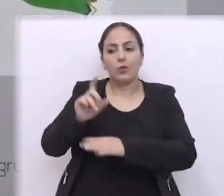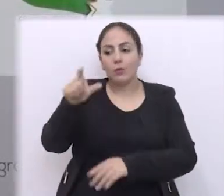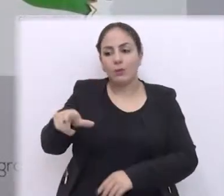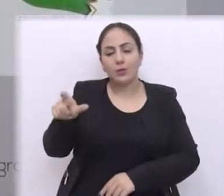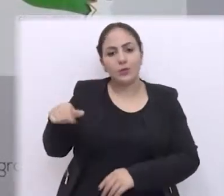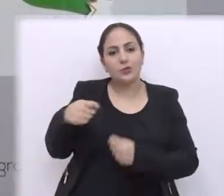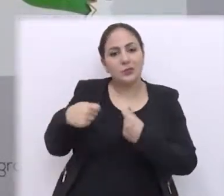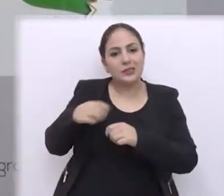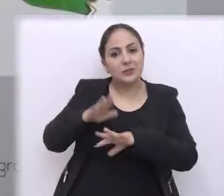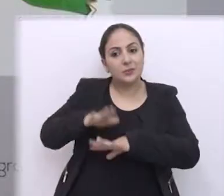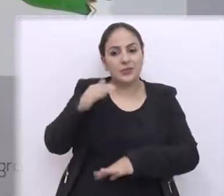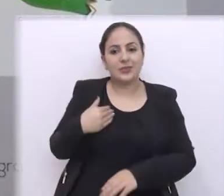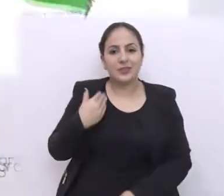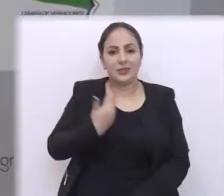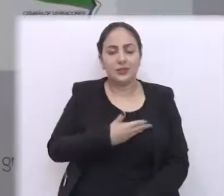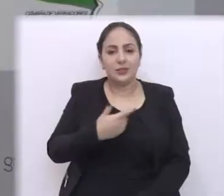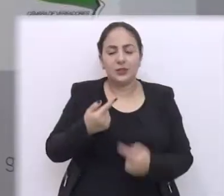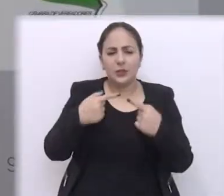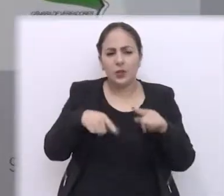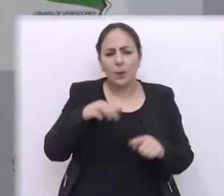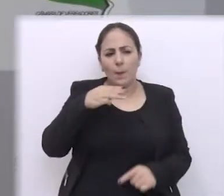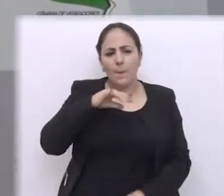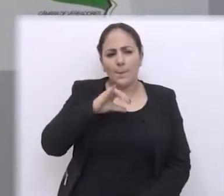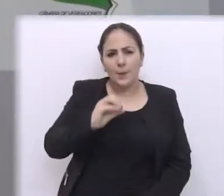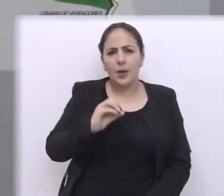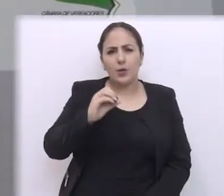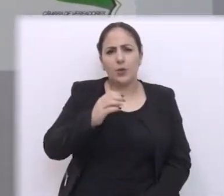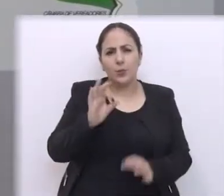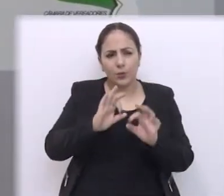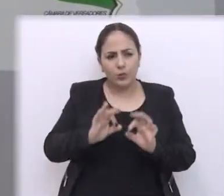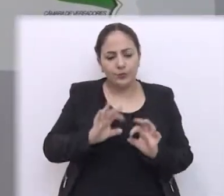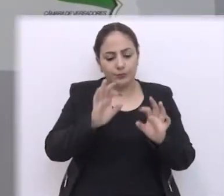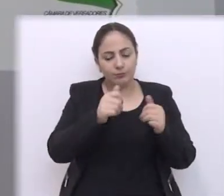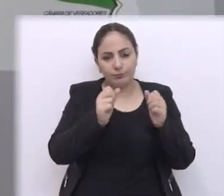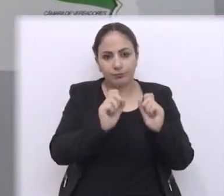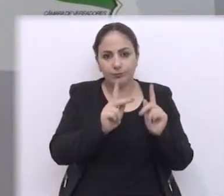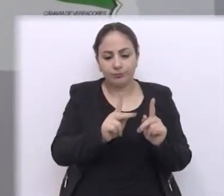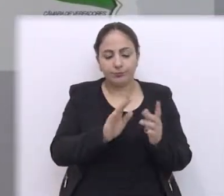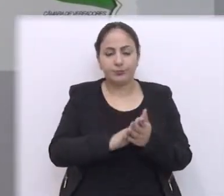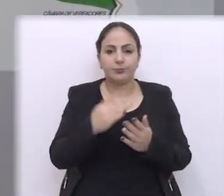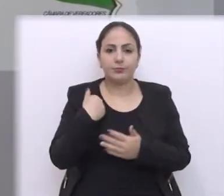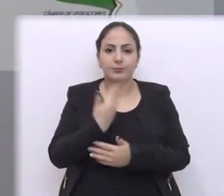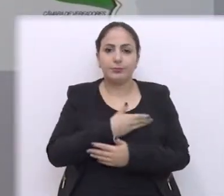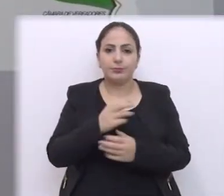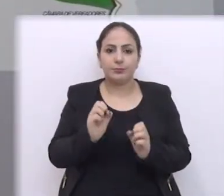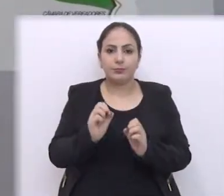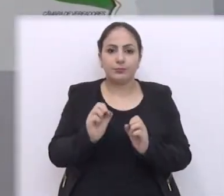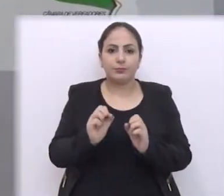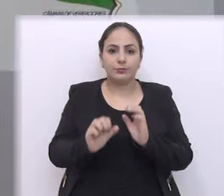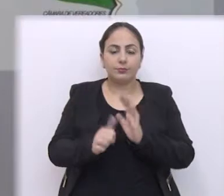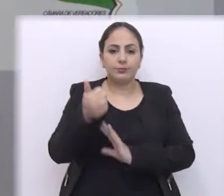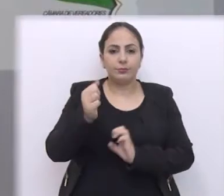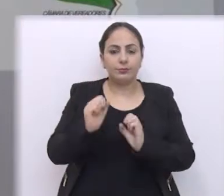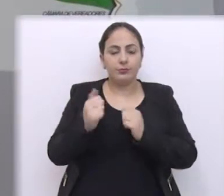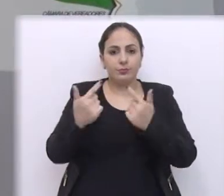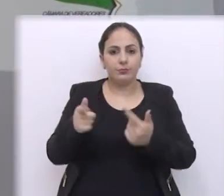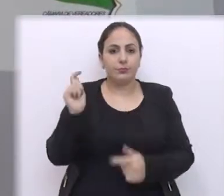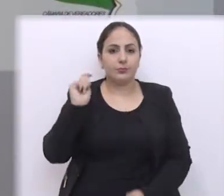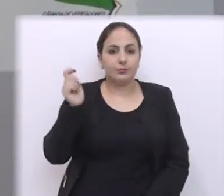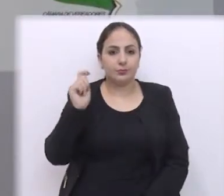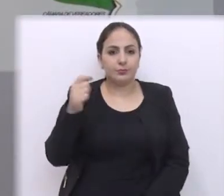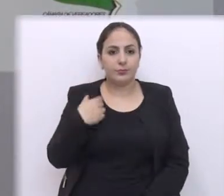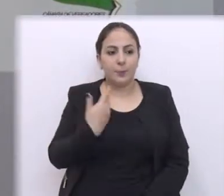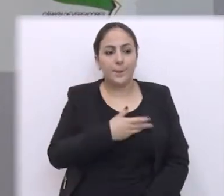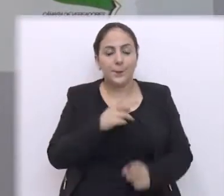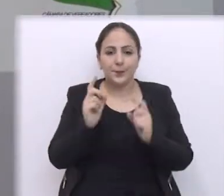ajudar outras pessoas que precisam mais do que a gente. A gente fundou em maio esse projeto, a gente começou as organizações. A nossa primeira ação aconteceu em